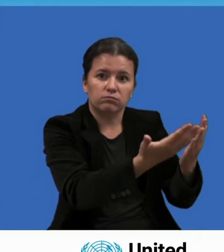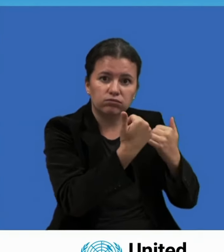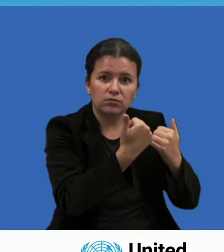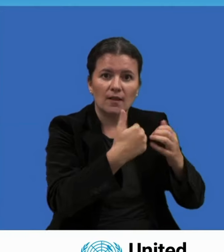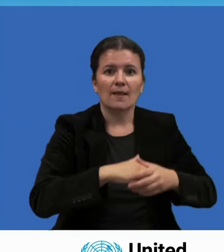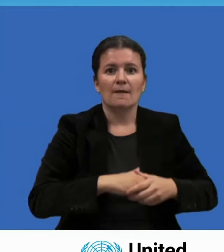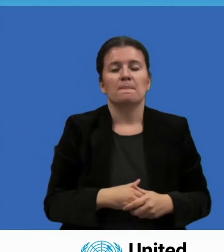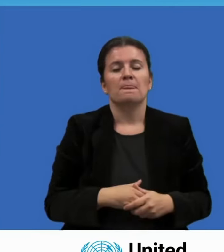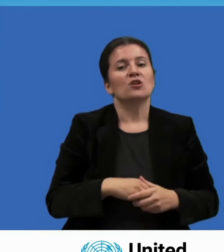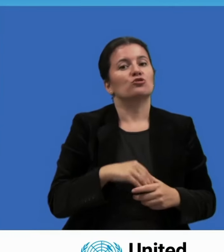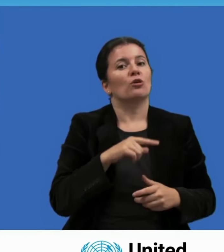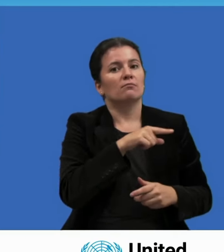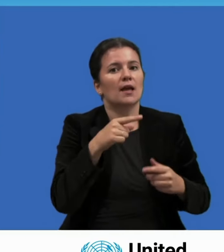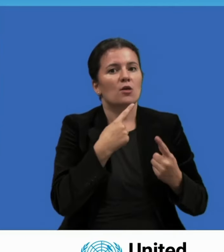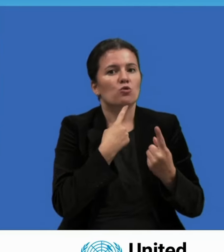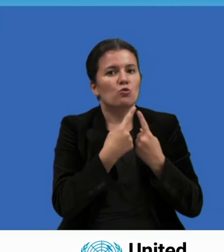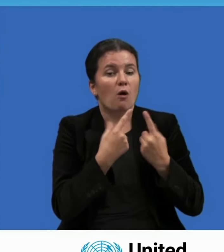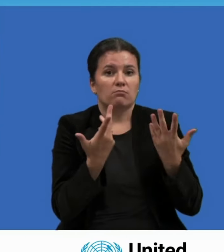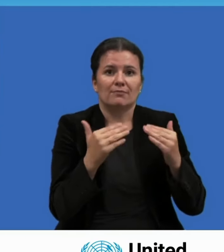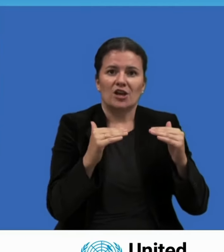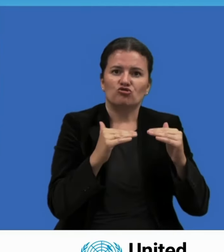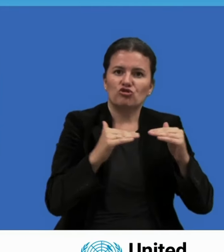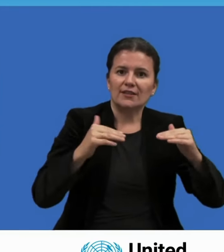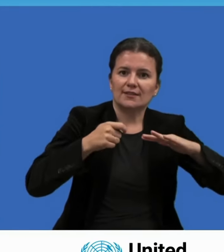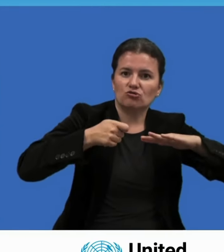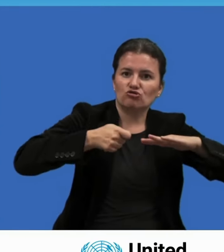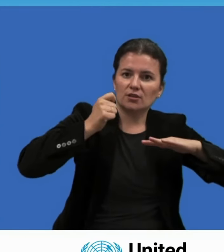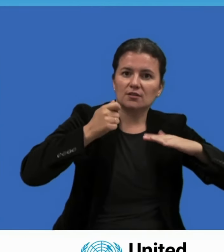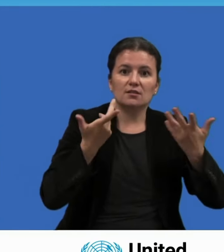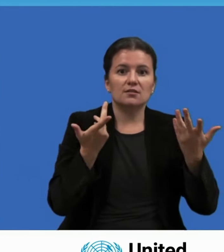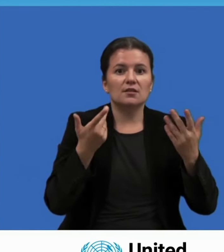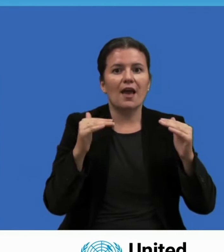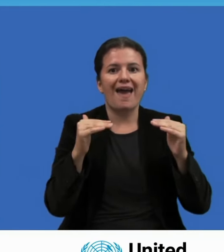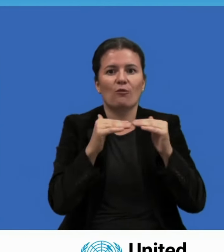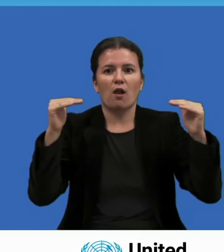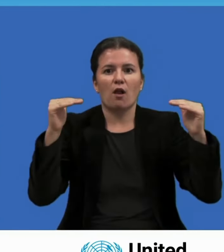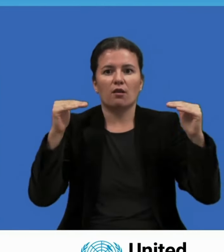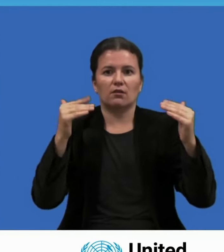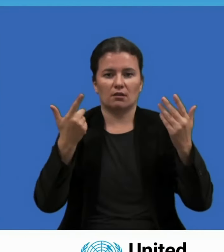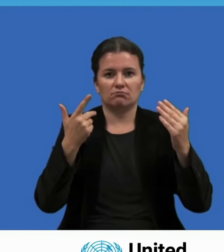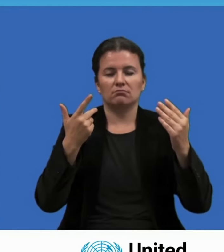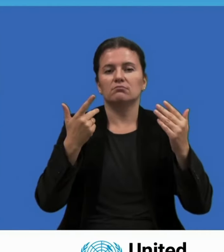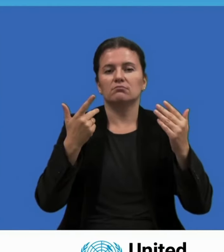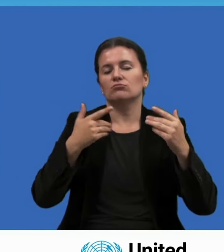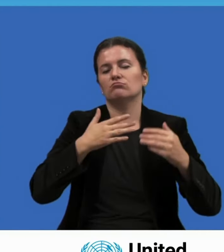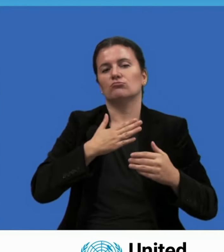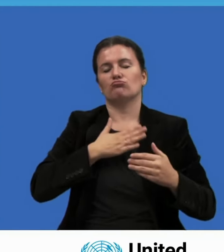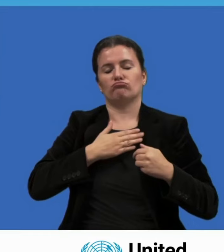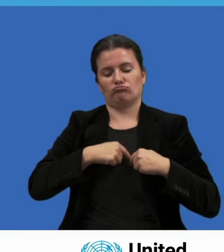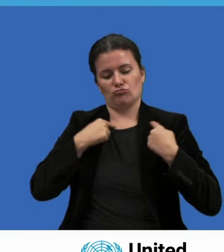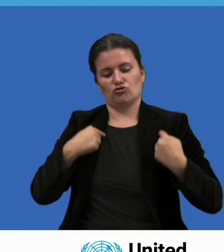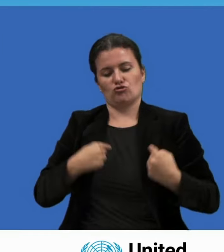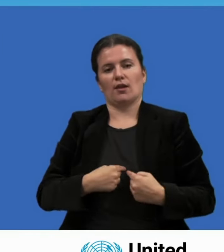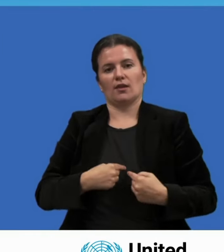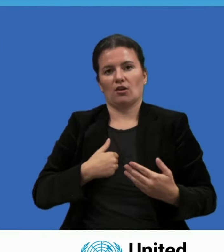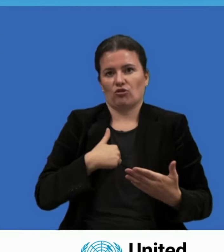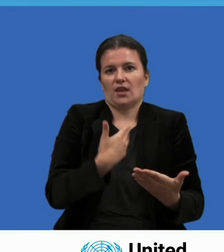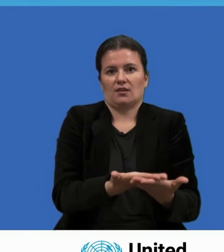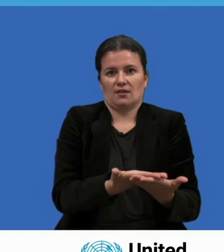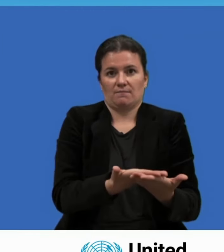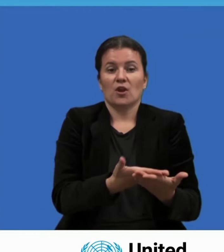Nossa segunda responsabilidade comum é abrir caminhos diante dos novos ricos e oportunidades.